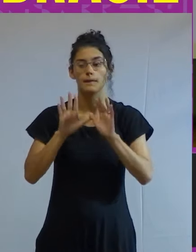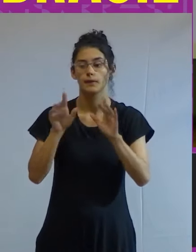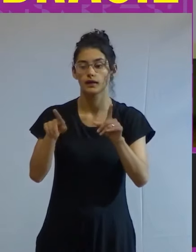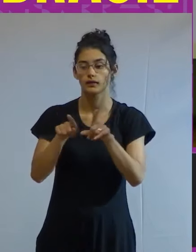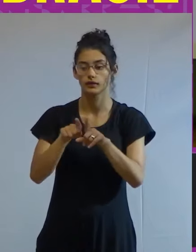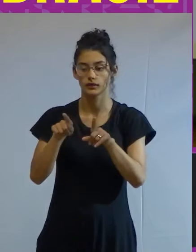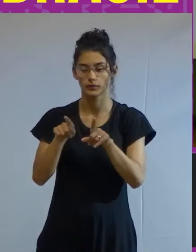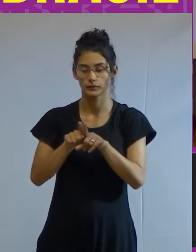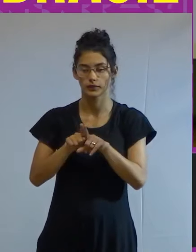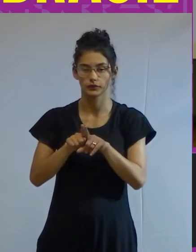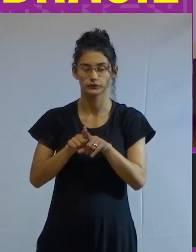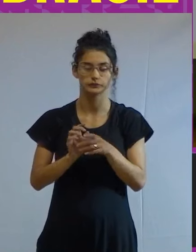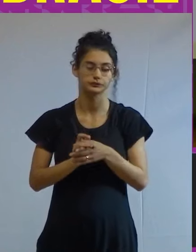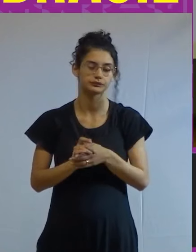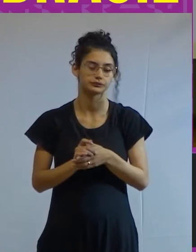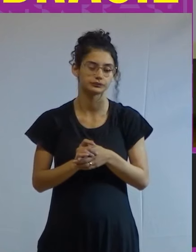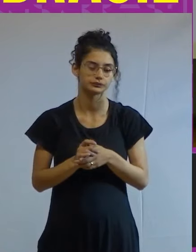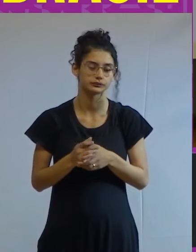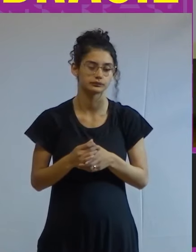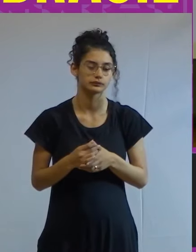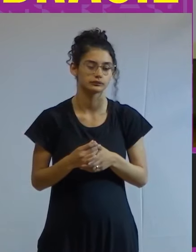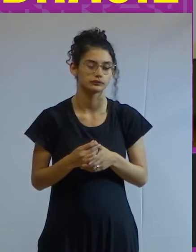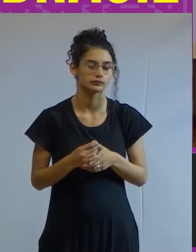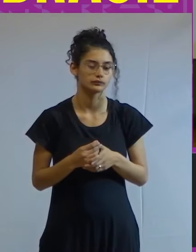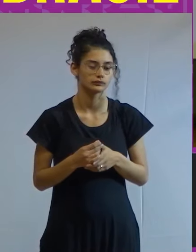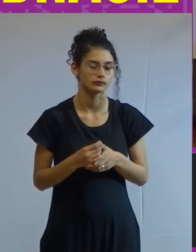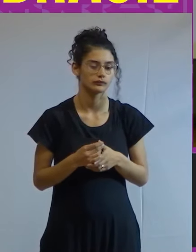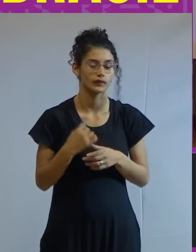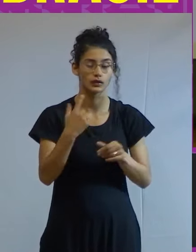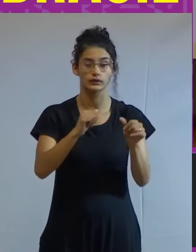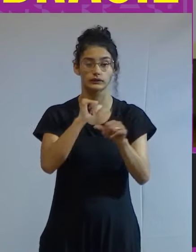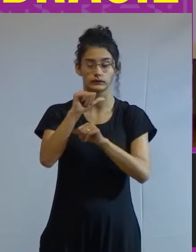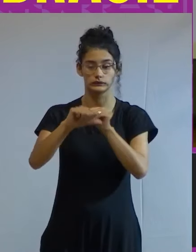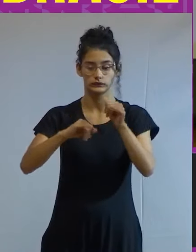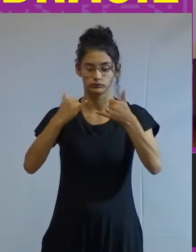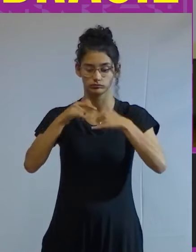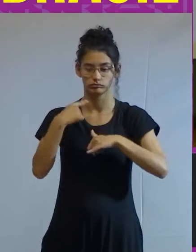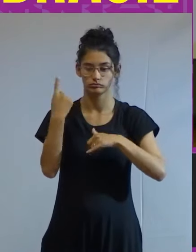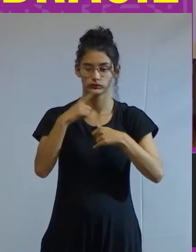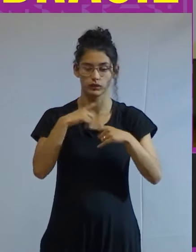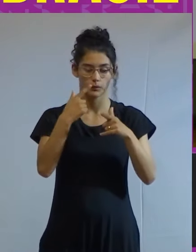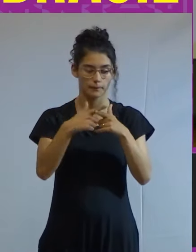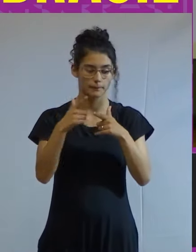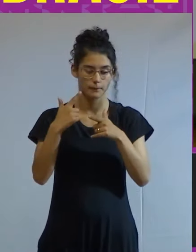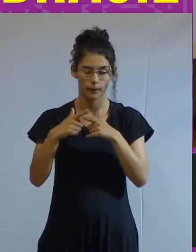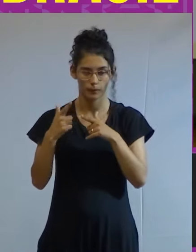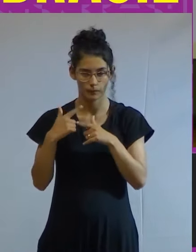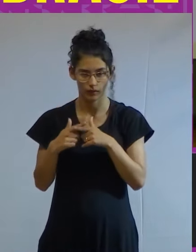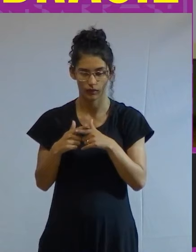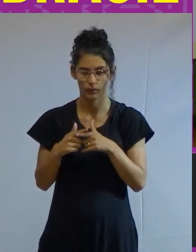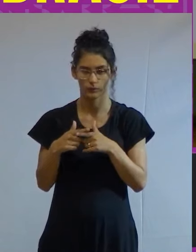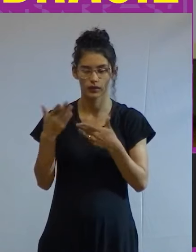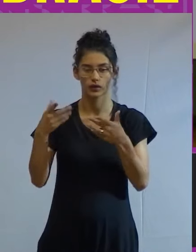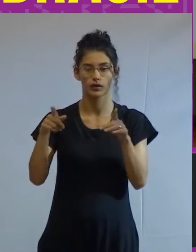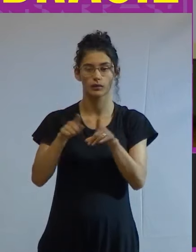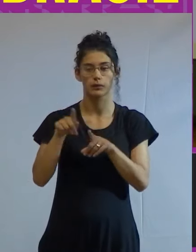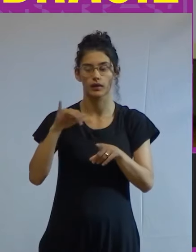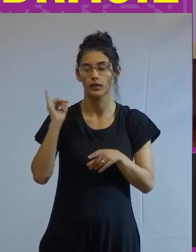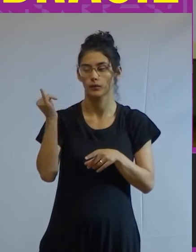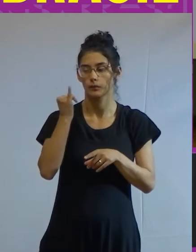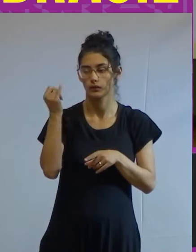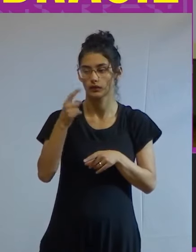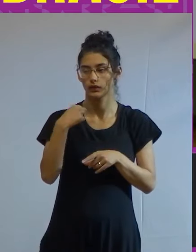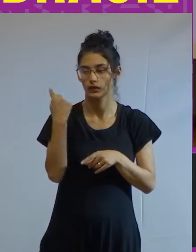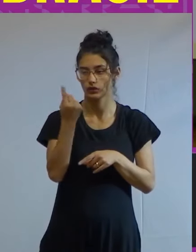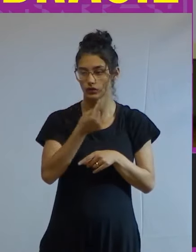também no caso da transição energética nós vamos ter um problema e aqui é muito importante